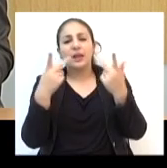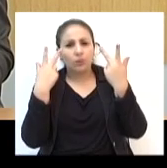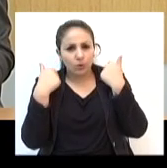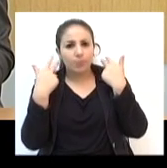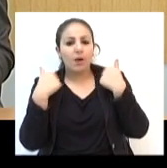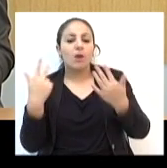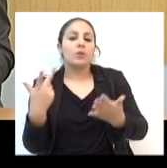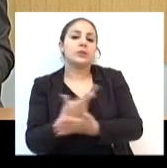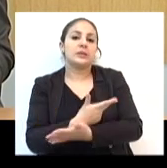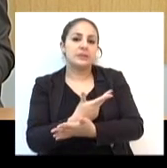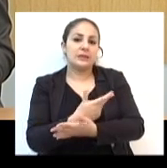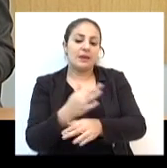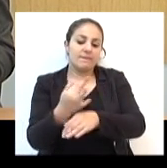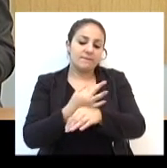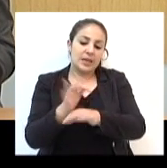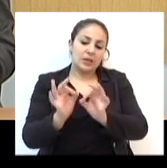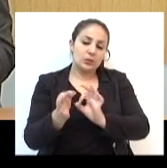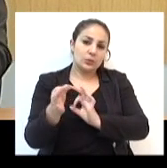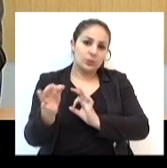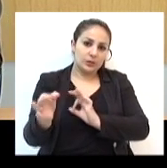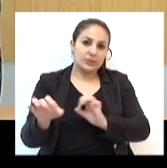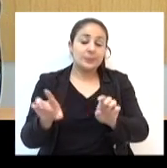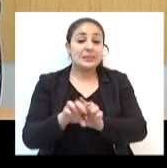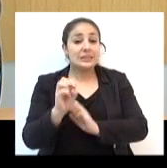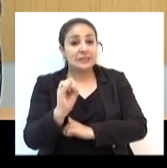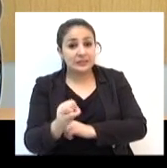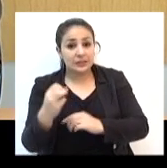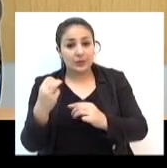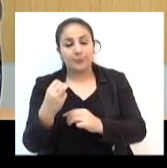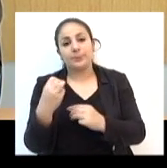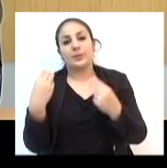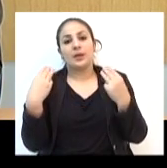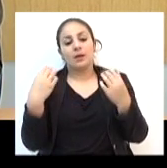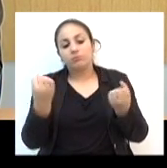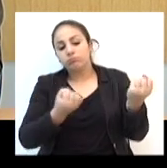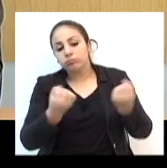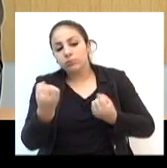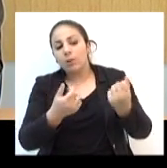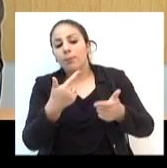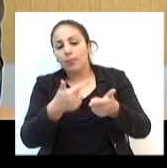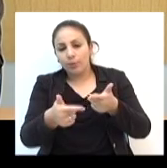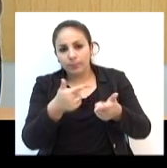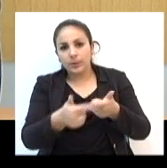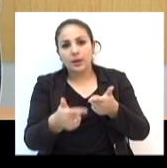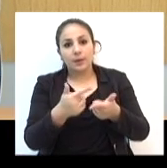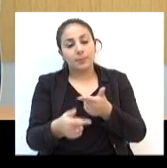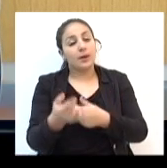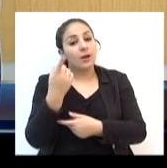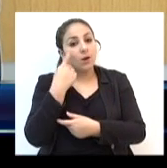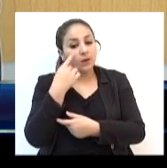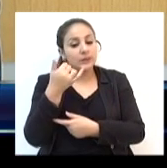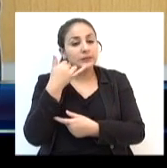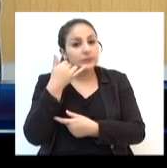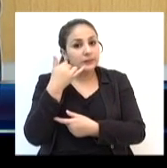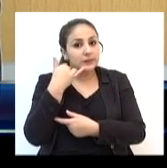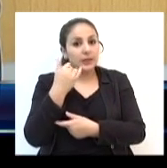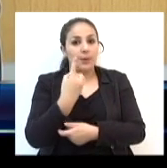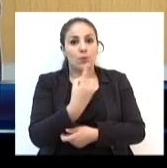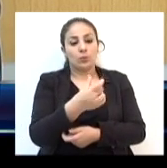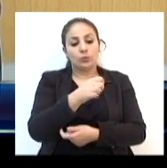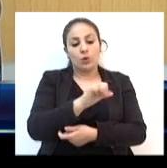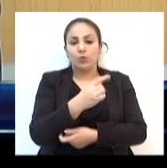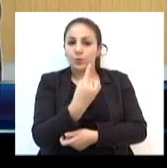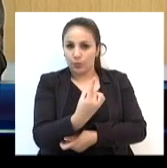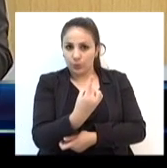em feriados prolongados. Caso o motorista tenha algum problema durante o trajeto, a orientação é ligar para os números